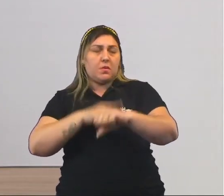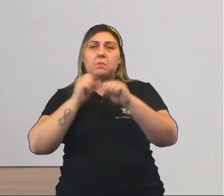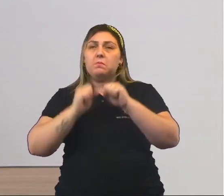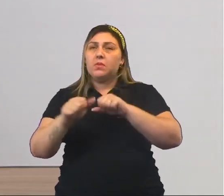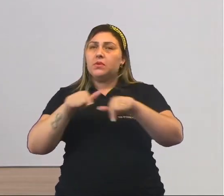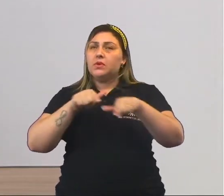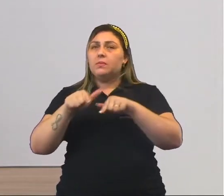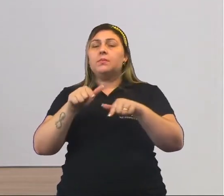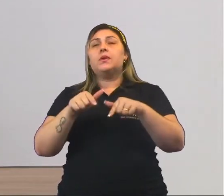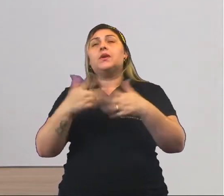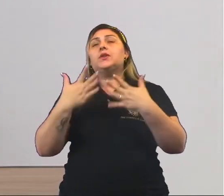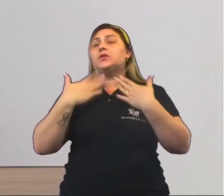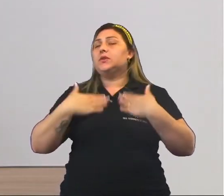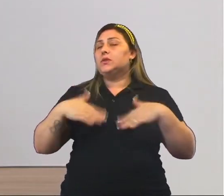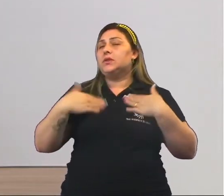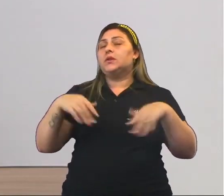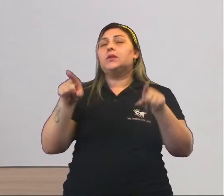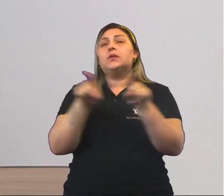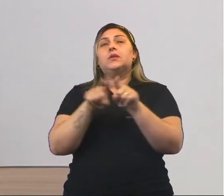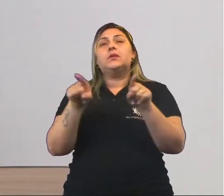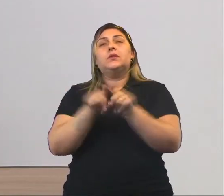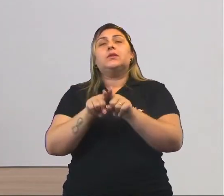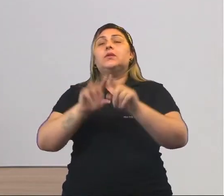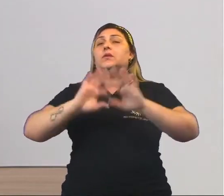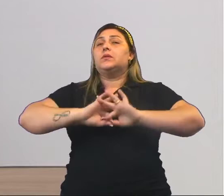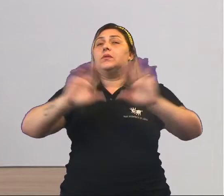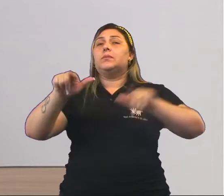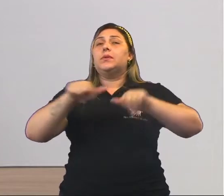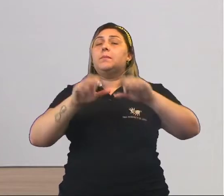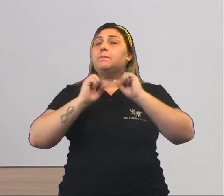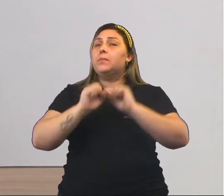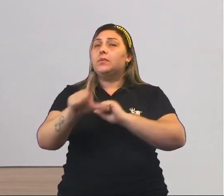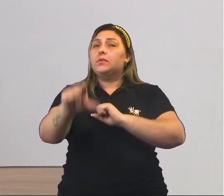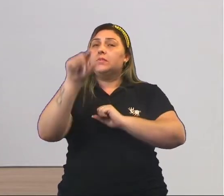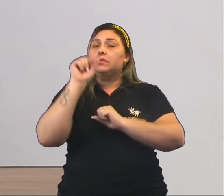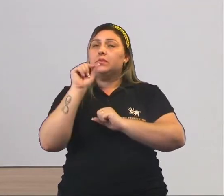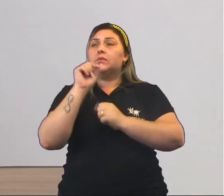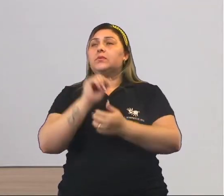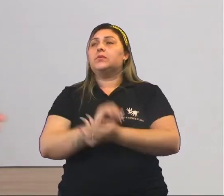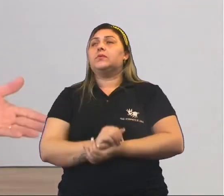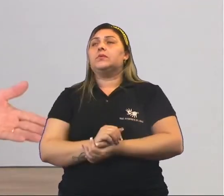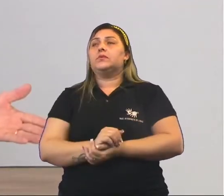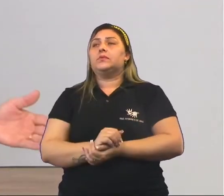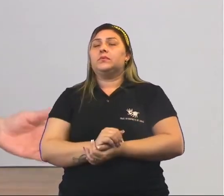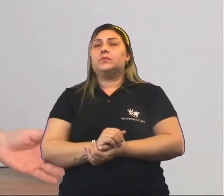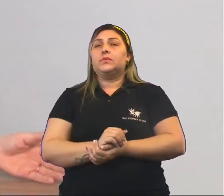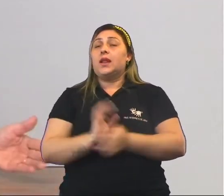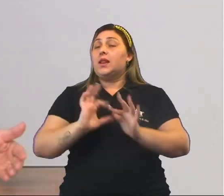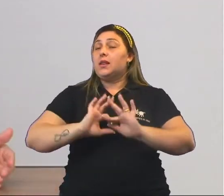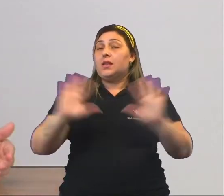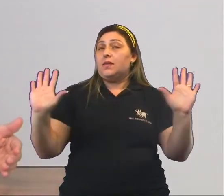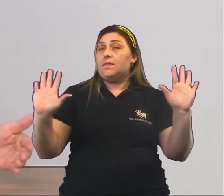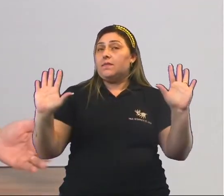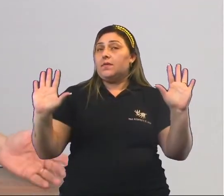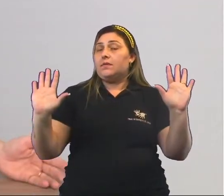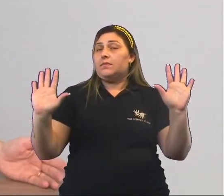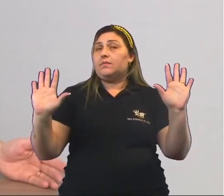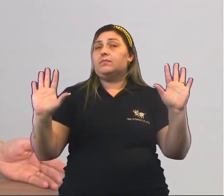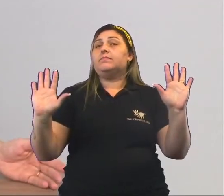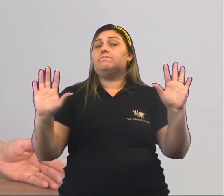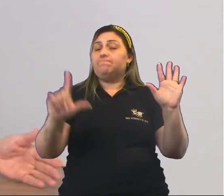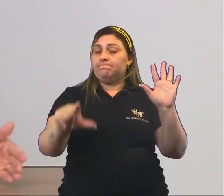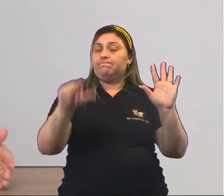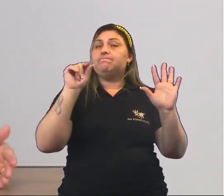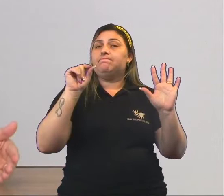posso trabalhar, descansar. Tem todo um trabalho livre. E eu posso escolher, como o nome já fala, é livre. Eu tenho liberdade de